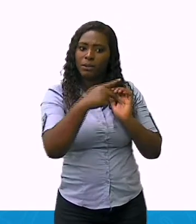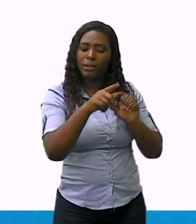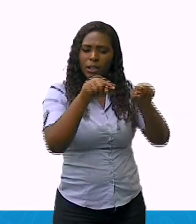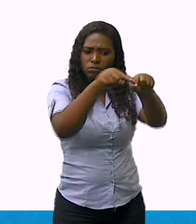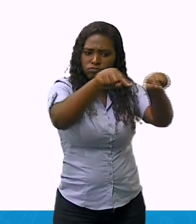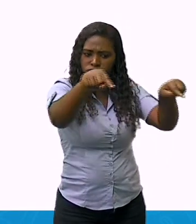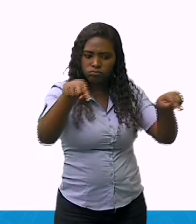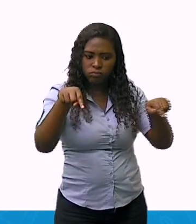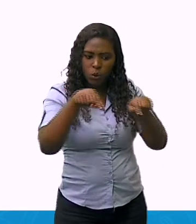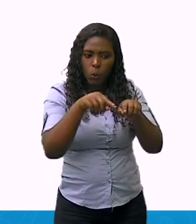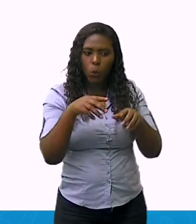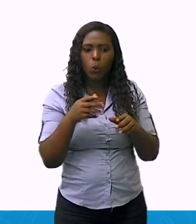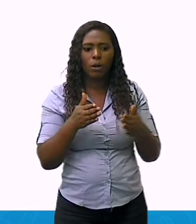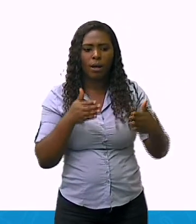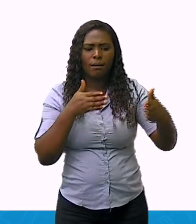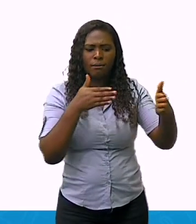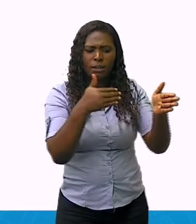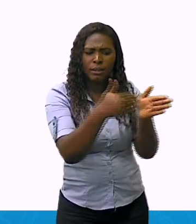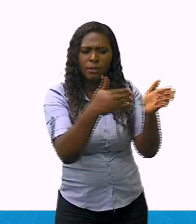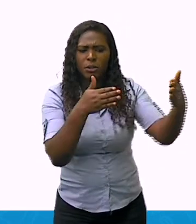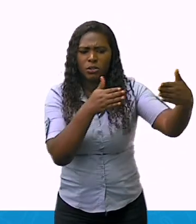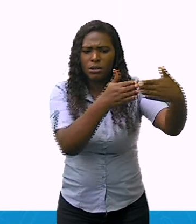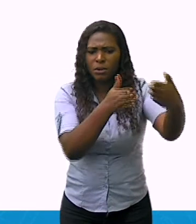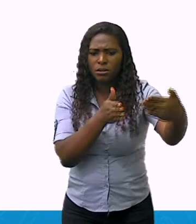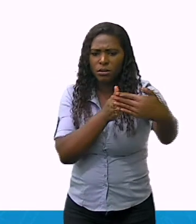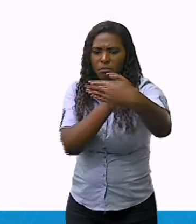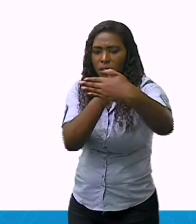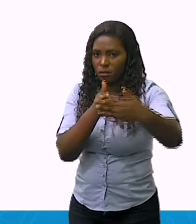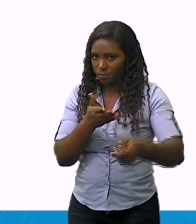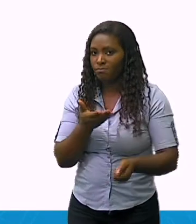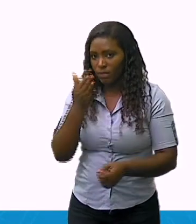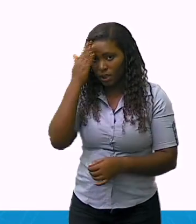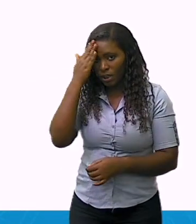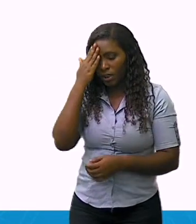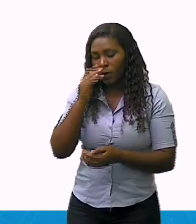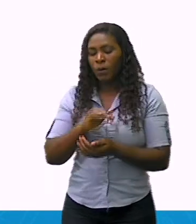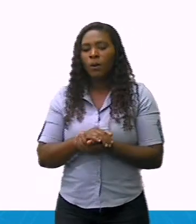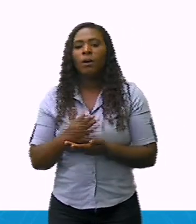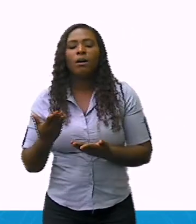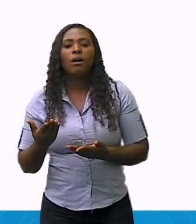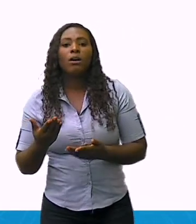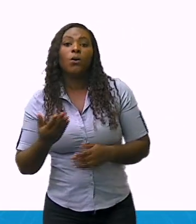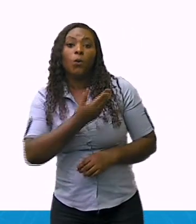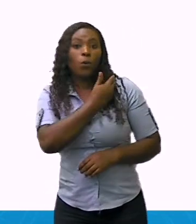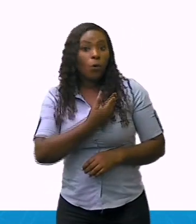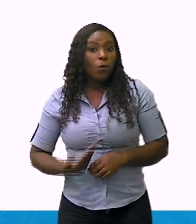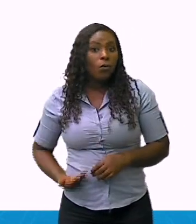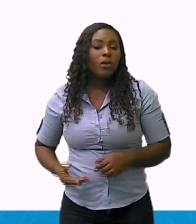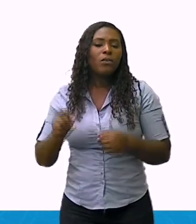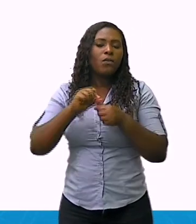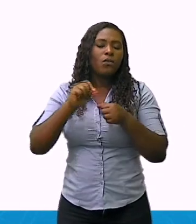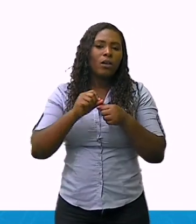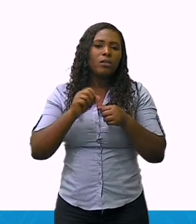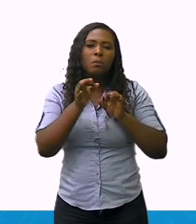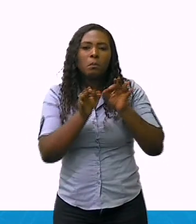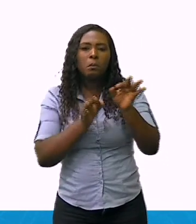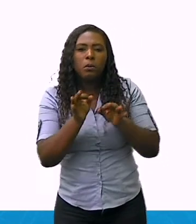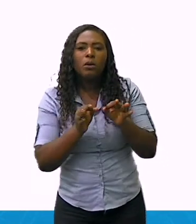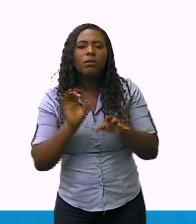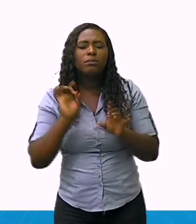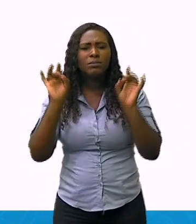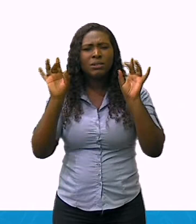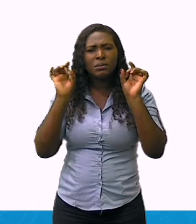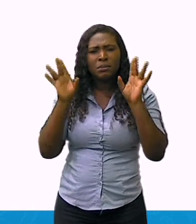o governo federal criou o Programa Brasil Quilombola, na qual foram implementadas ações